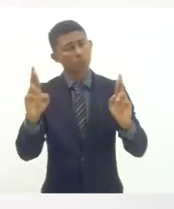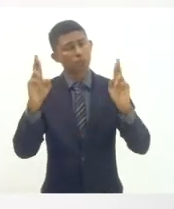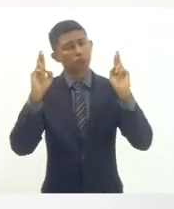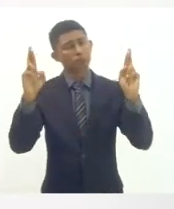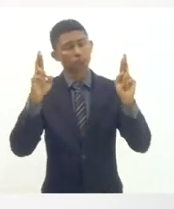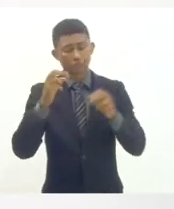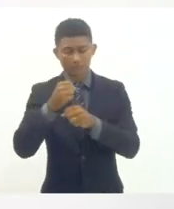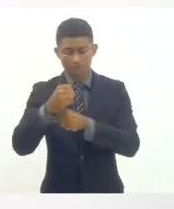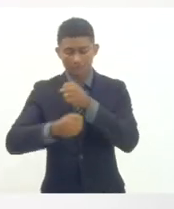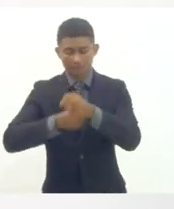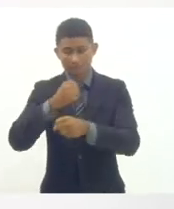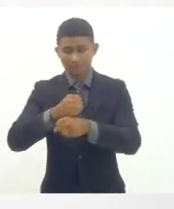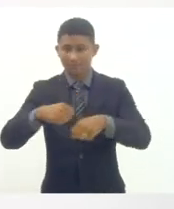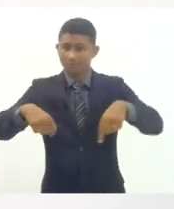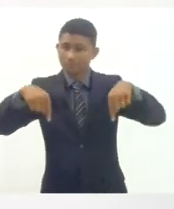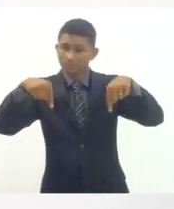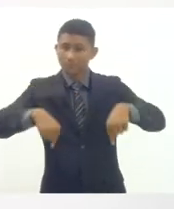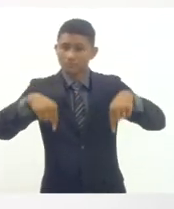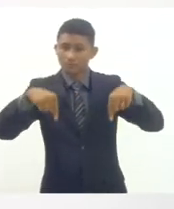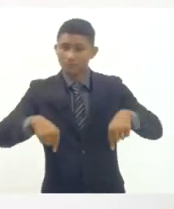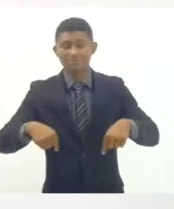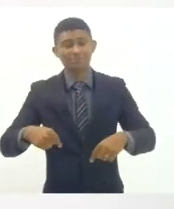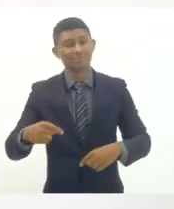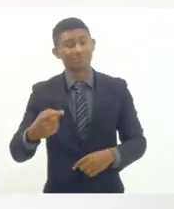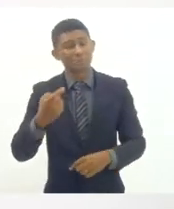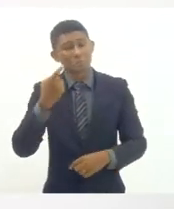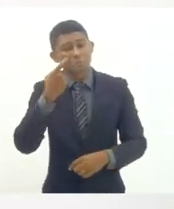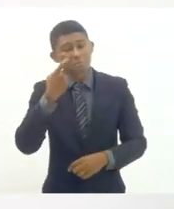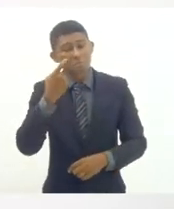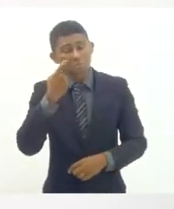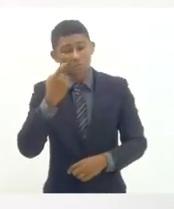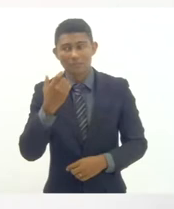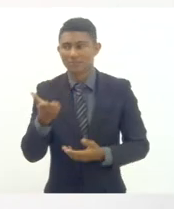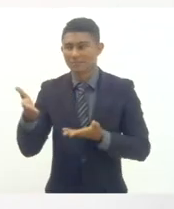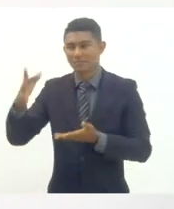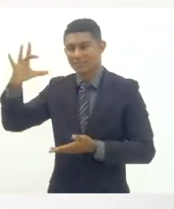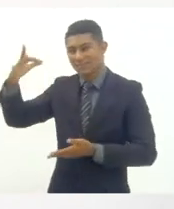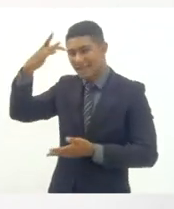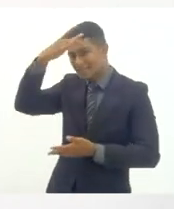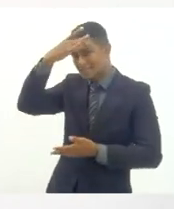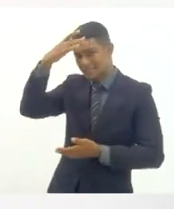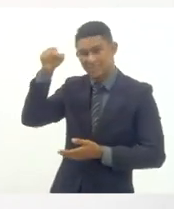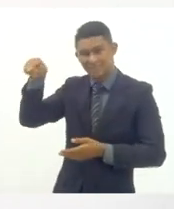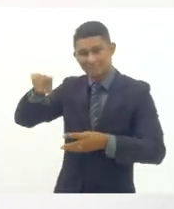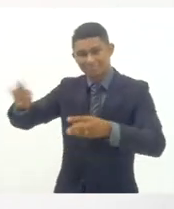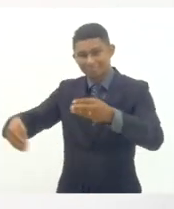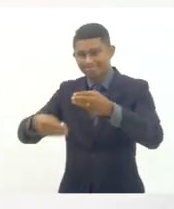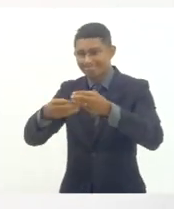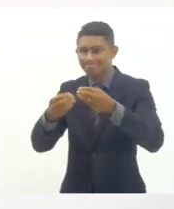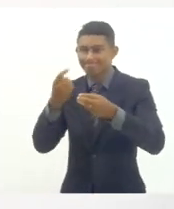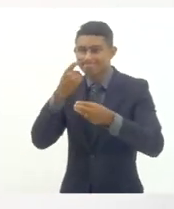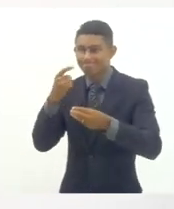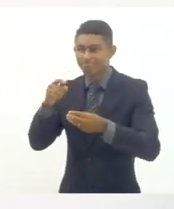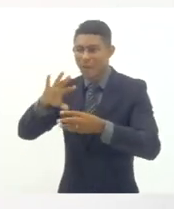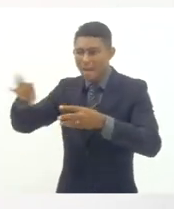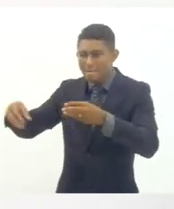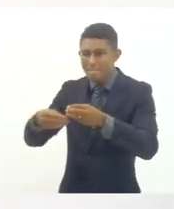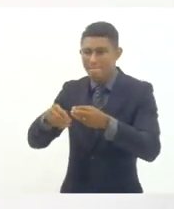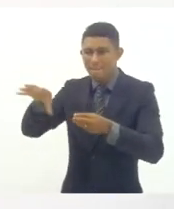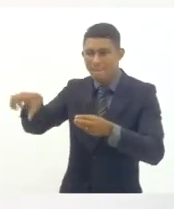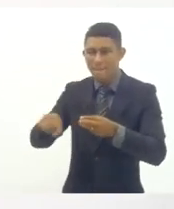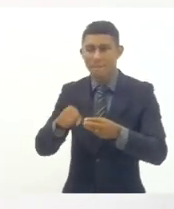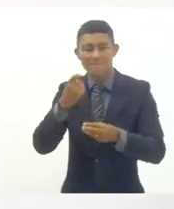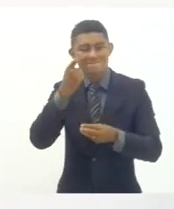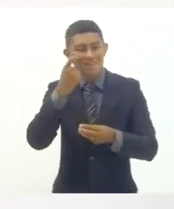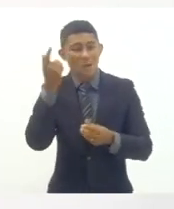essa que talvez seja na minha opinião a principal contribuição do Darcy para o nosso pensamento educacional e ajudar que ela esteja